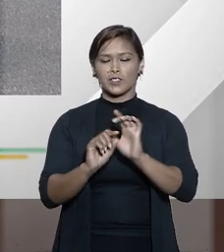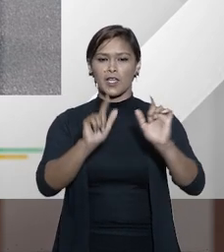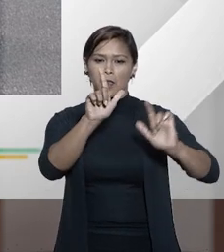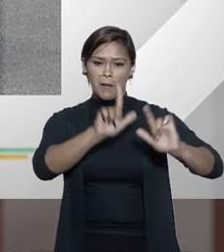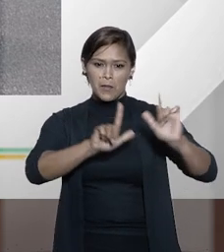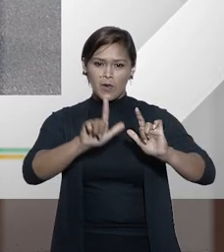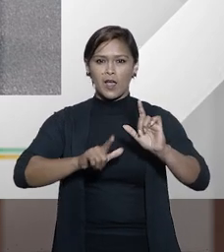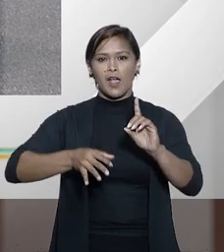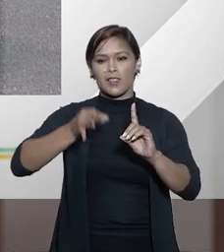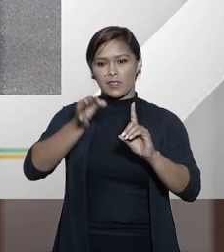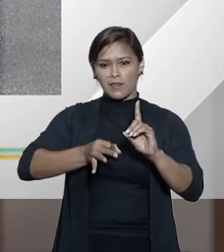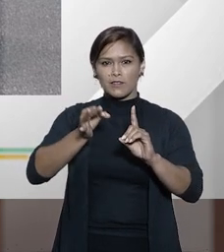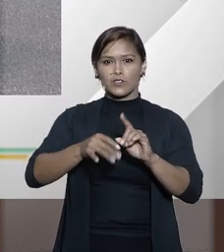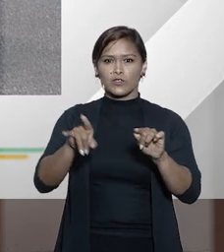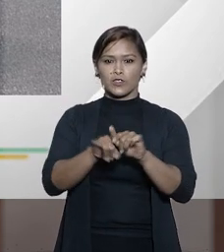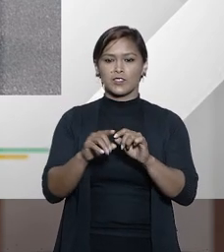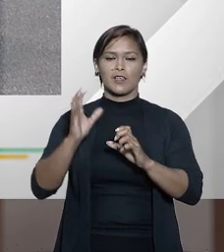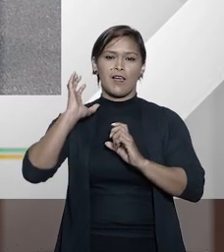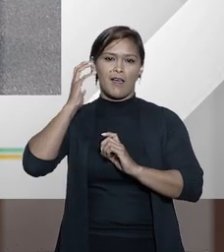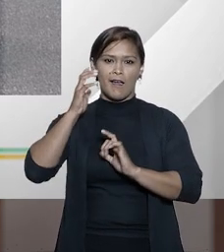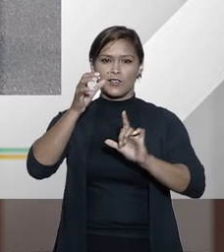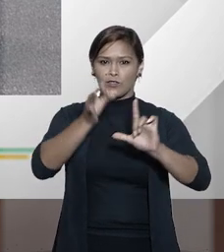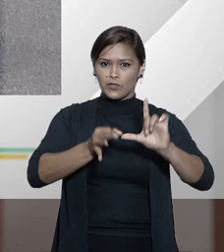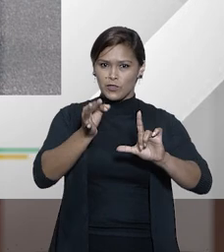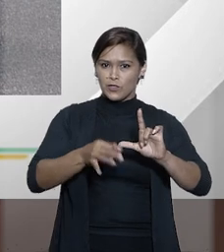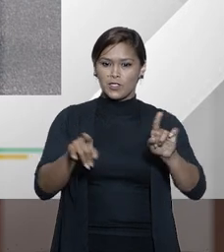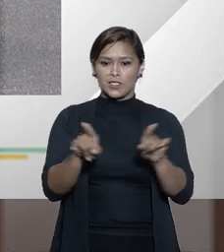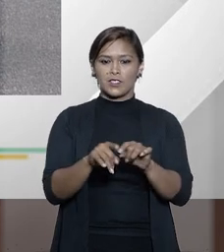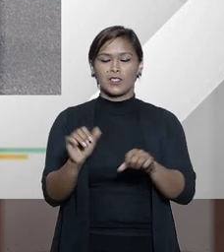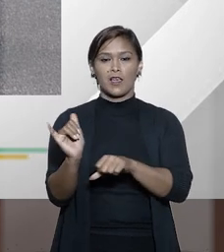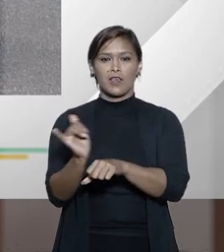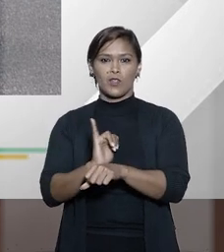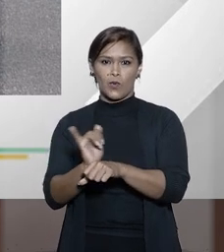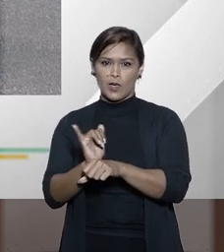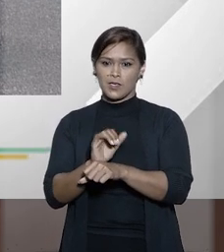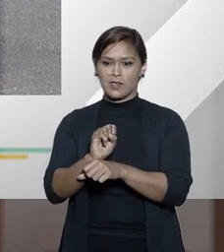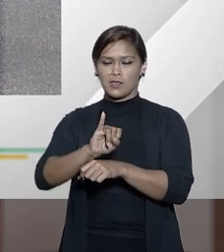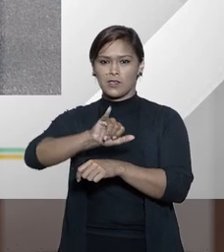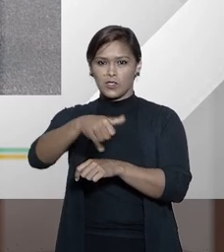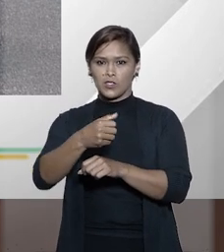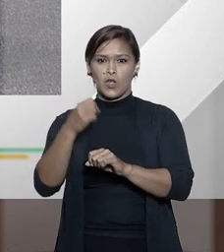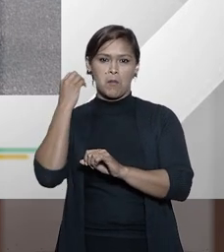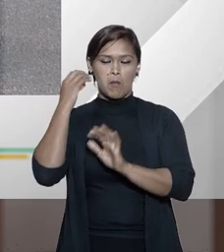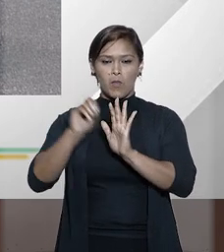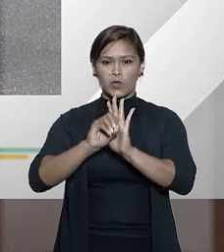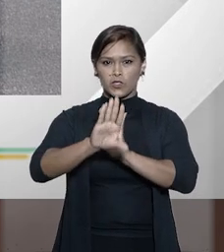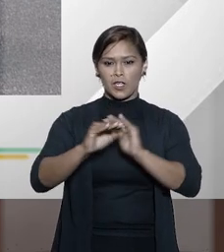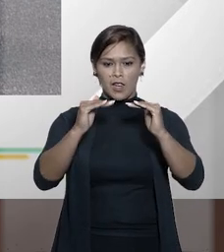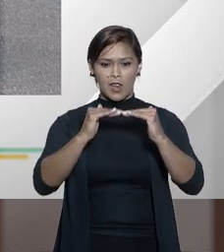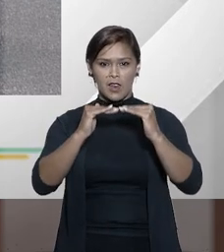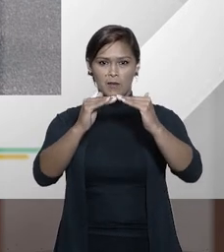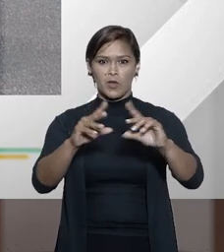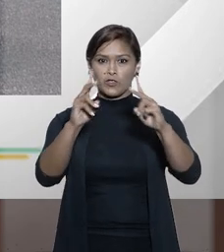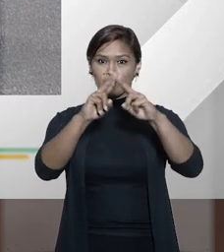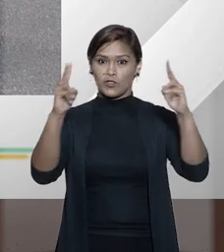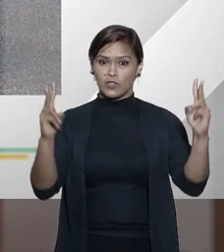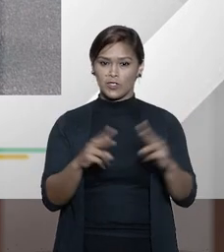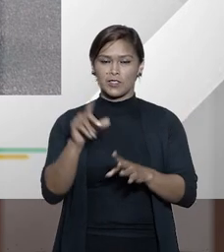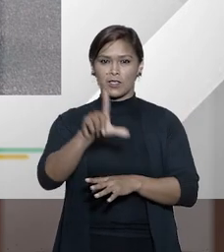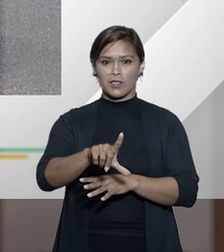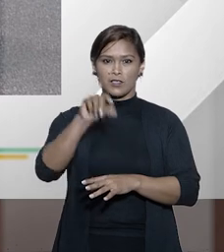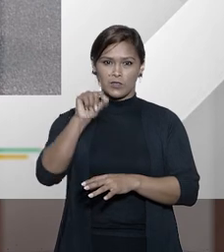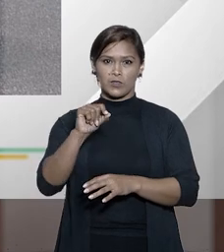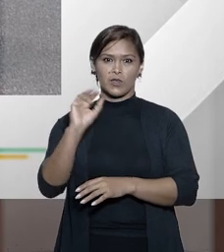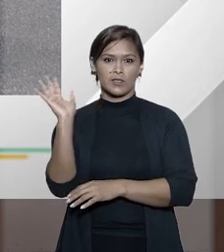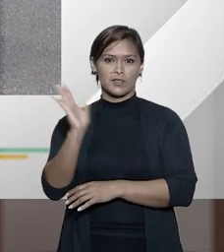programação da TV Justiça da Rádio Justiça e no canal do STJ no Youtube e em podcast nas plataformas digitais de sua